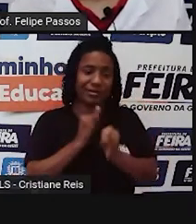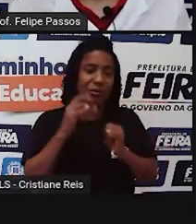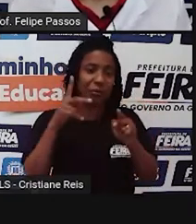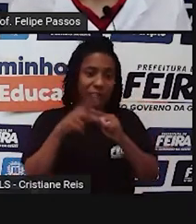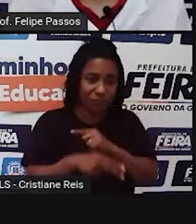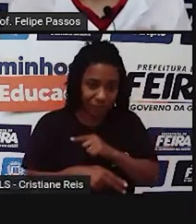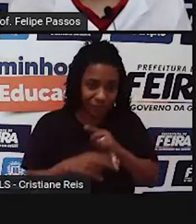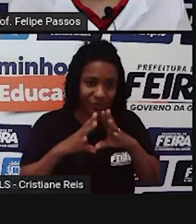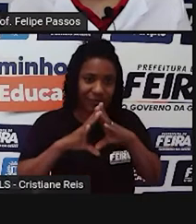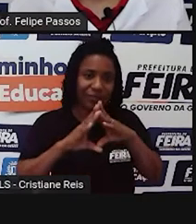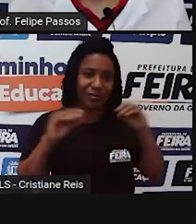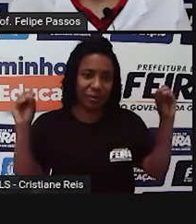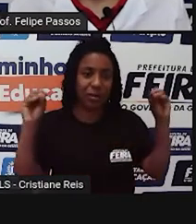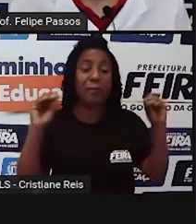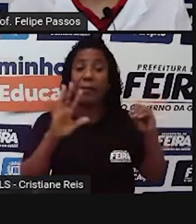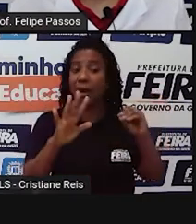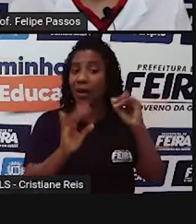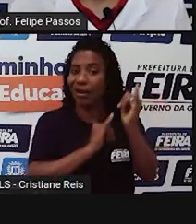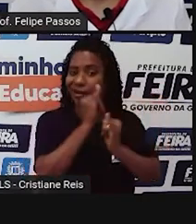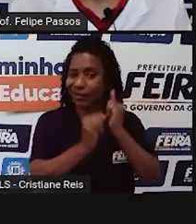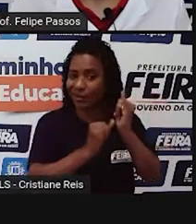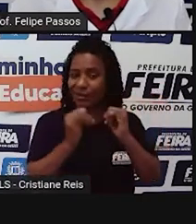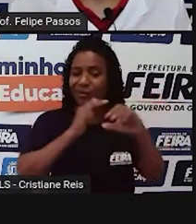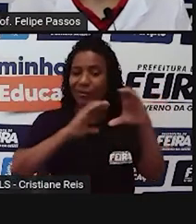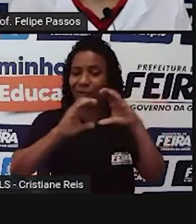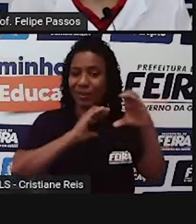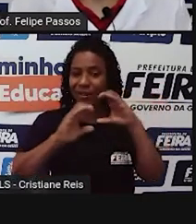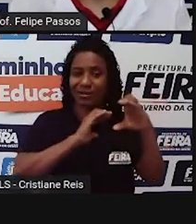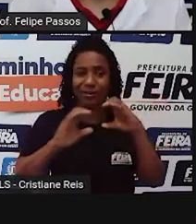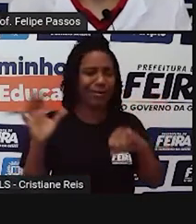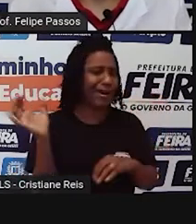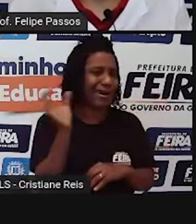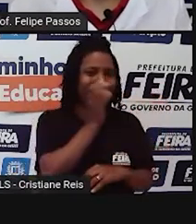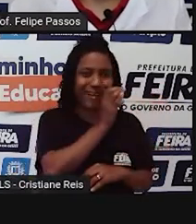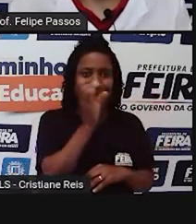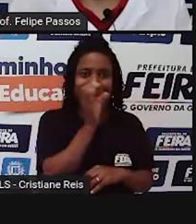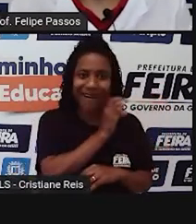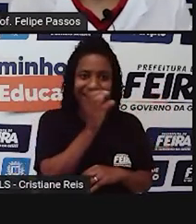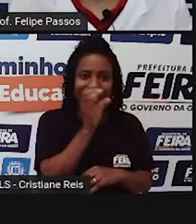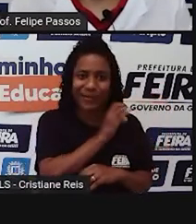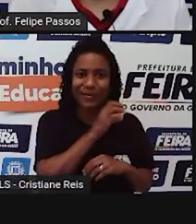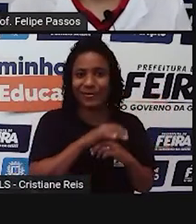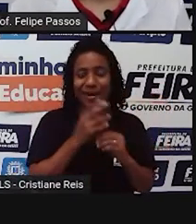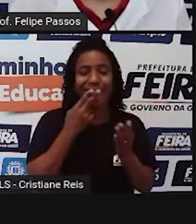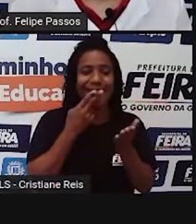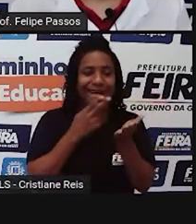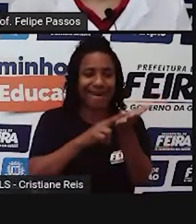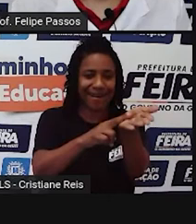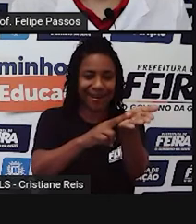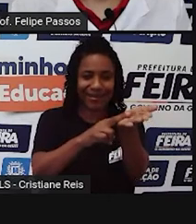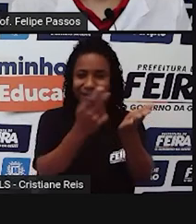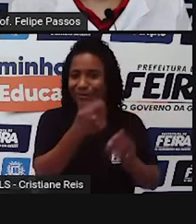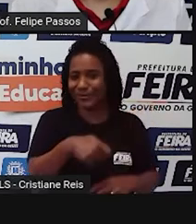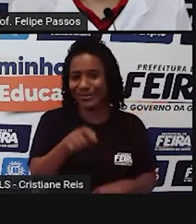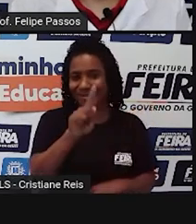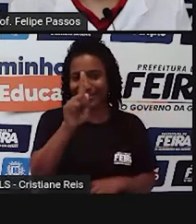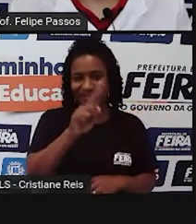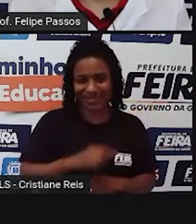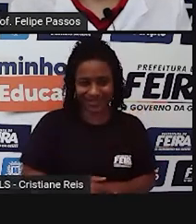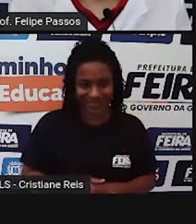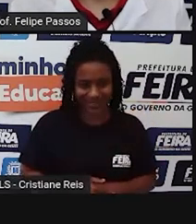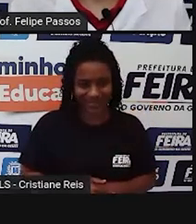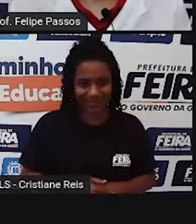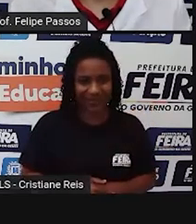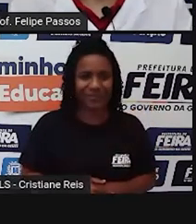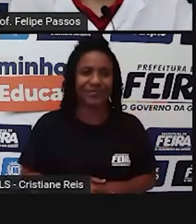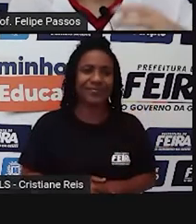é uma ferramenta de comunicação imediata, então você não precisa mais depender de cartas, por exemplo, você não precisa